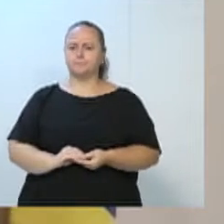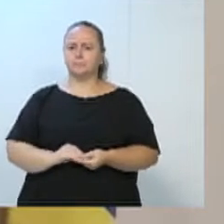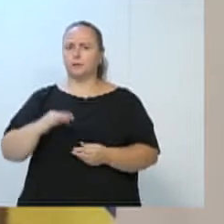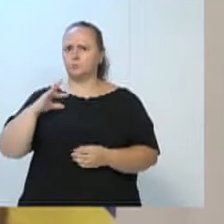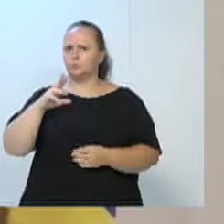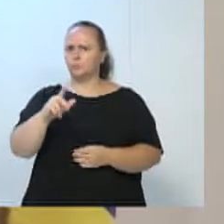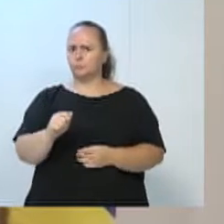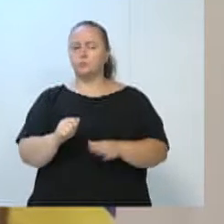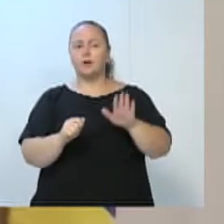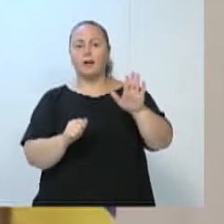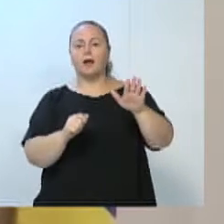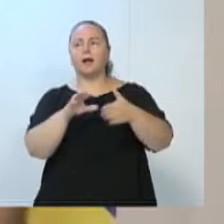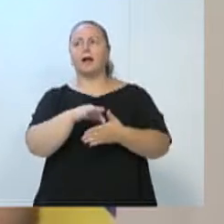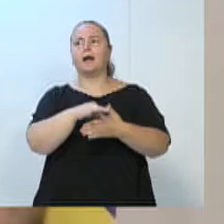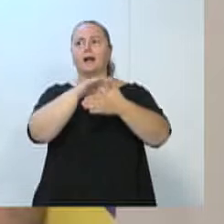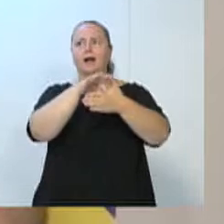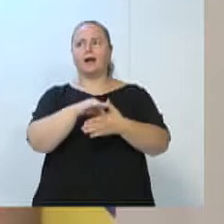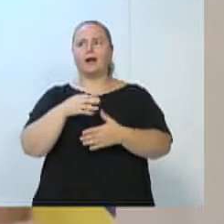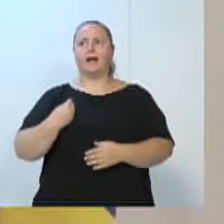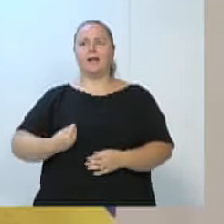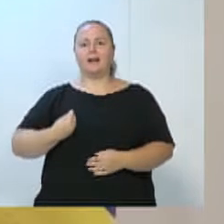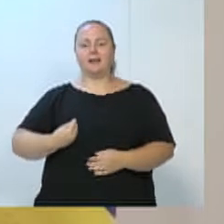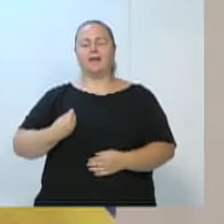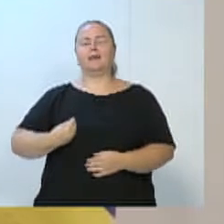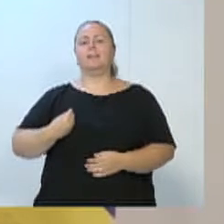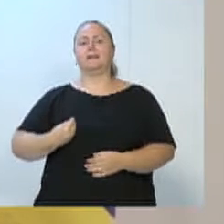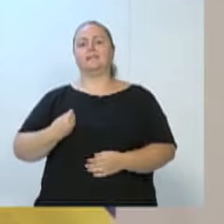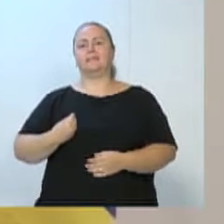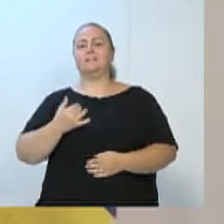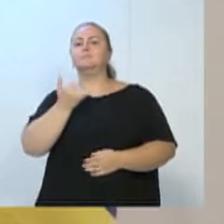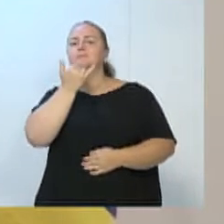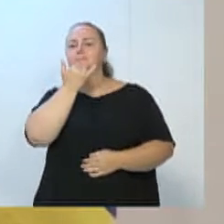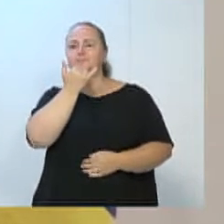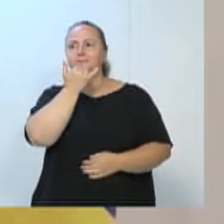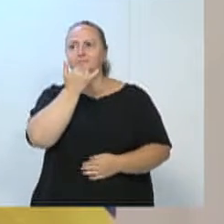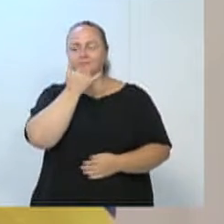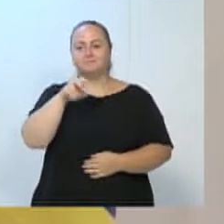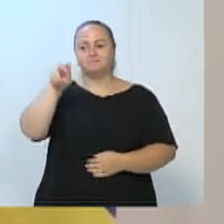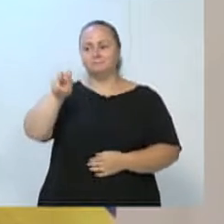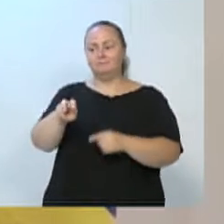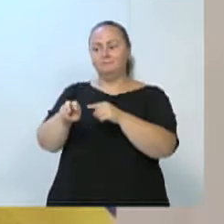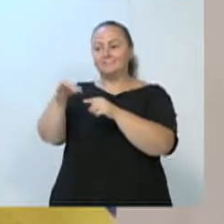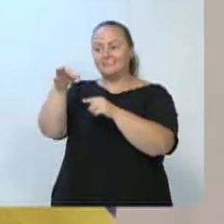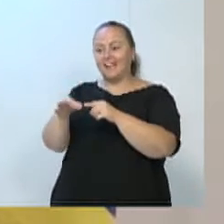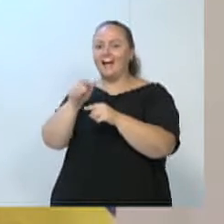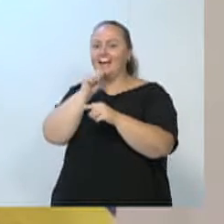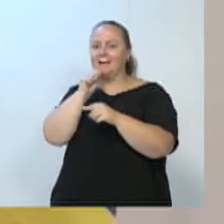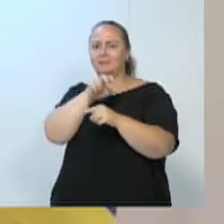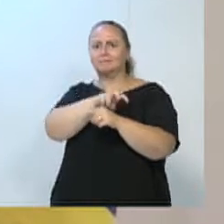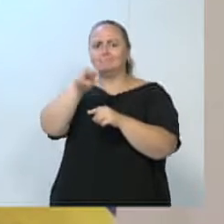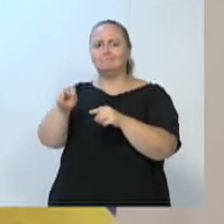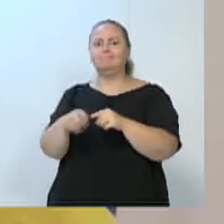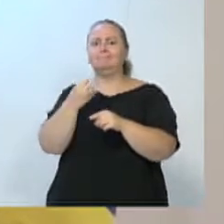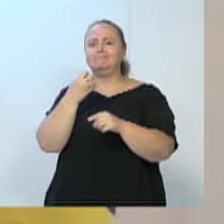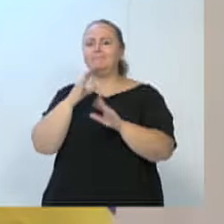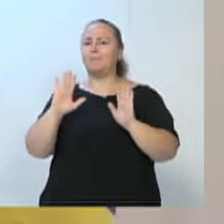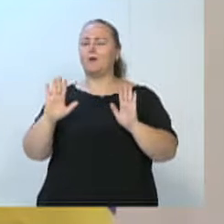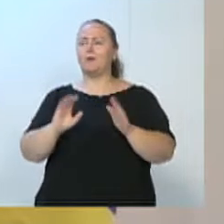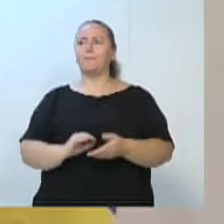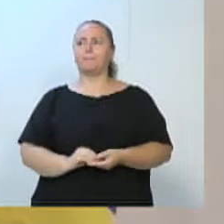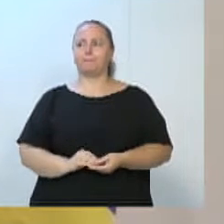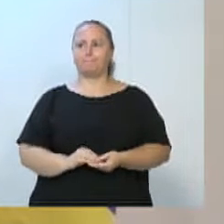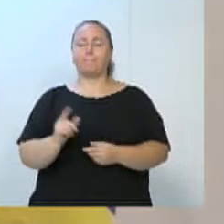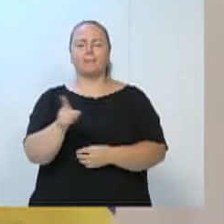o líder do governo está aqui, me perdoe, me perdoe, está aqui, é que não está sentado no vosso lugar, então é bom que o senhor esteja aqui. E a gente